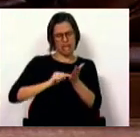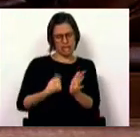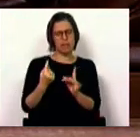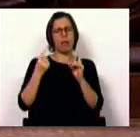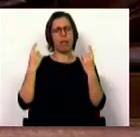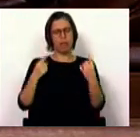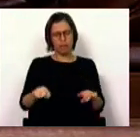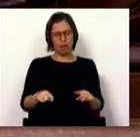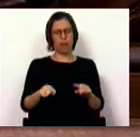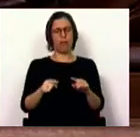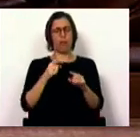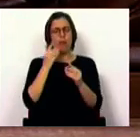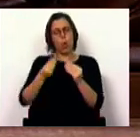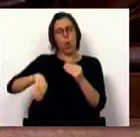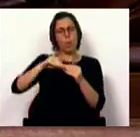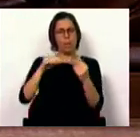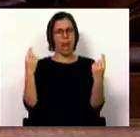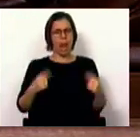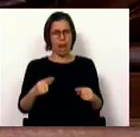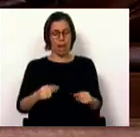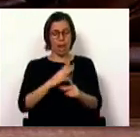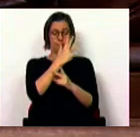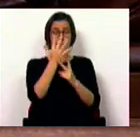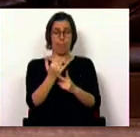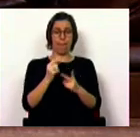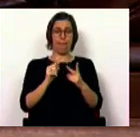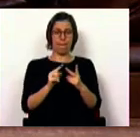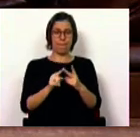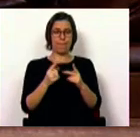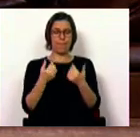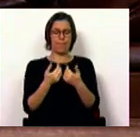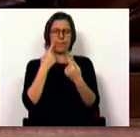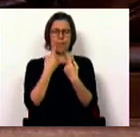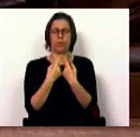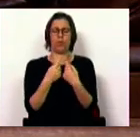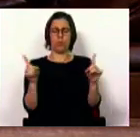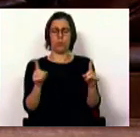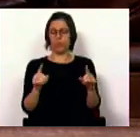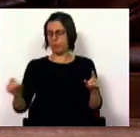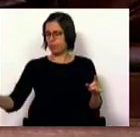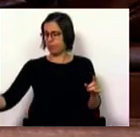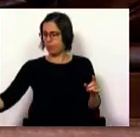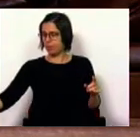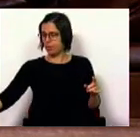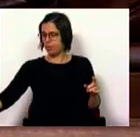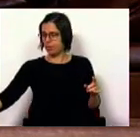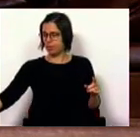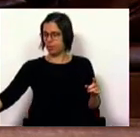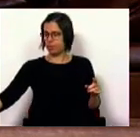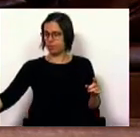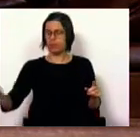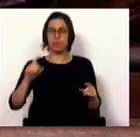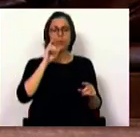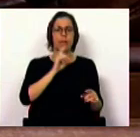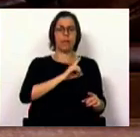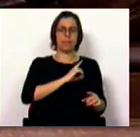tem uma natureza complementar. Em segundo lugar, a distinção clara entre o que é segurança privada e o que